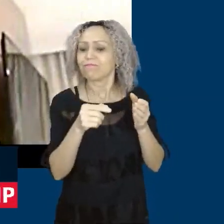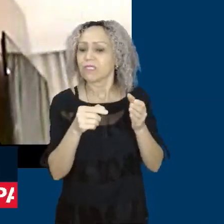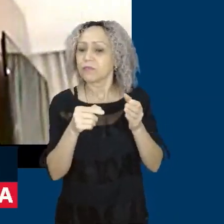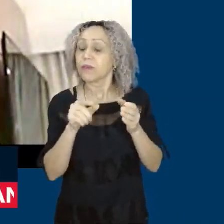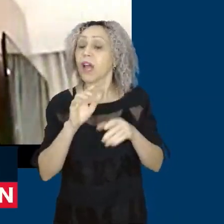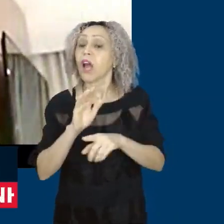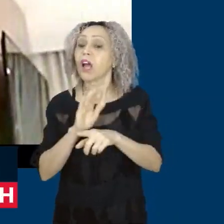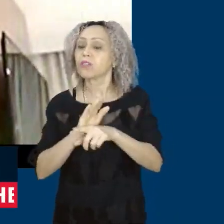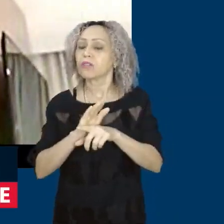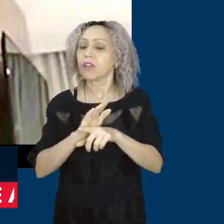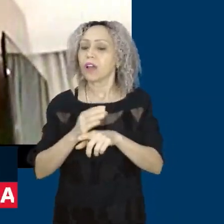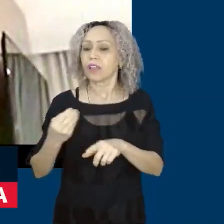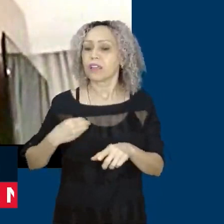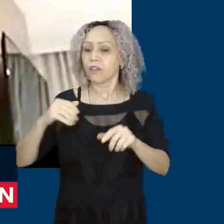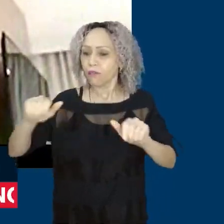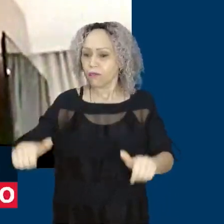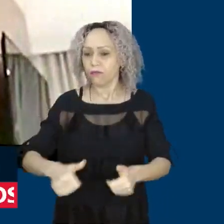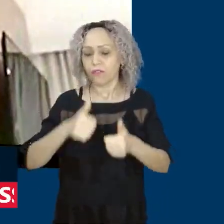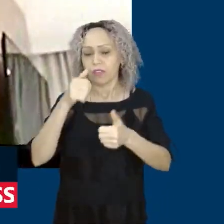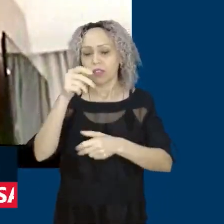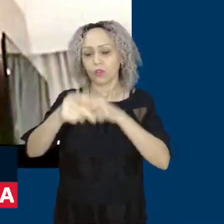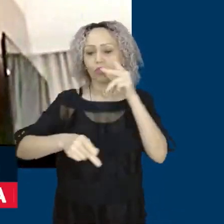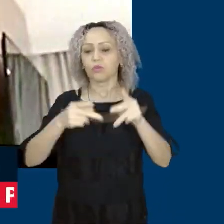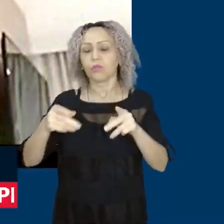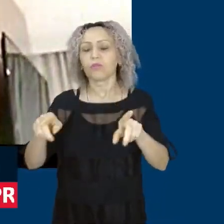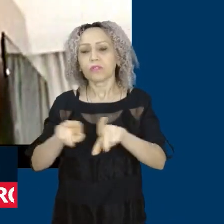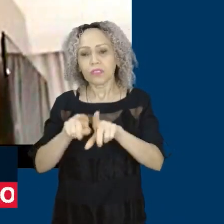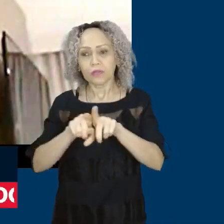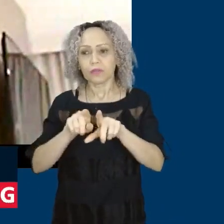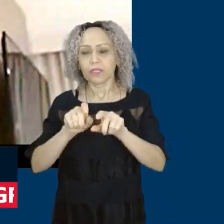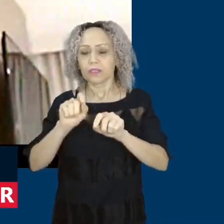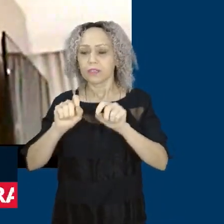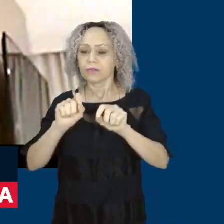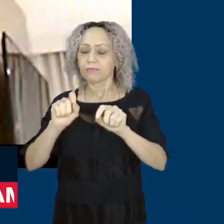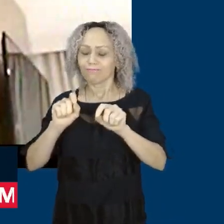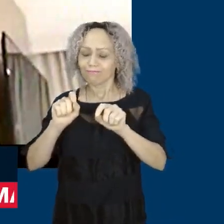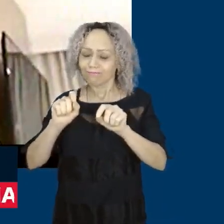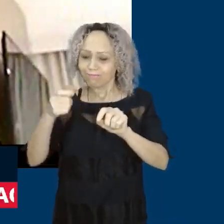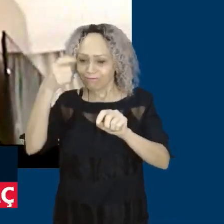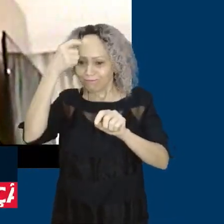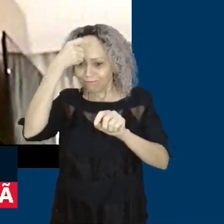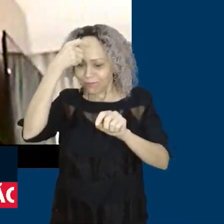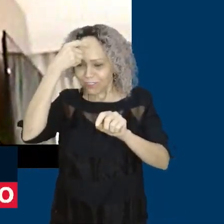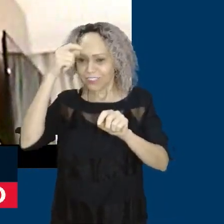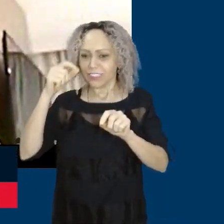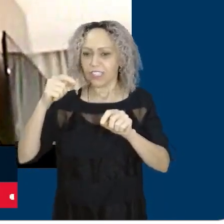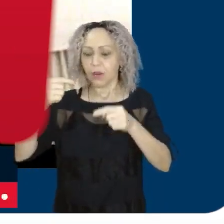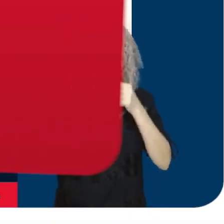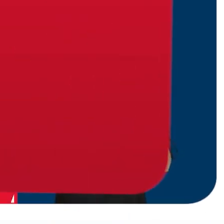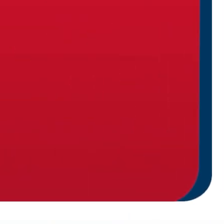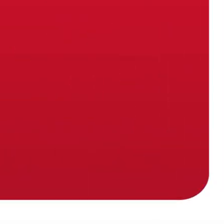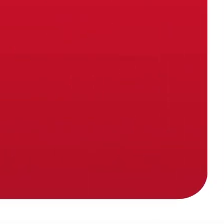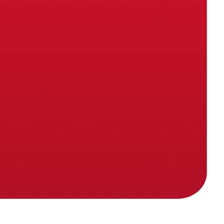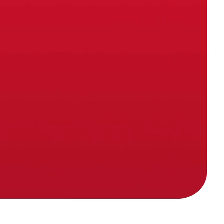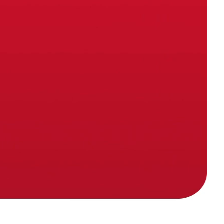também contribua para elevar o nível de organização e de consciência política do povo brasileiro.